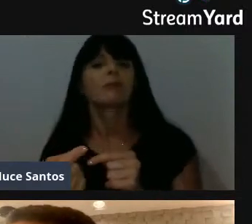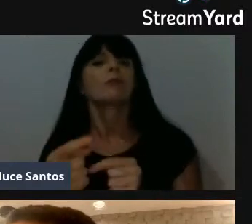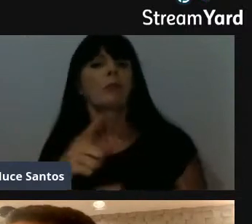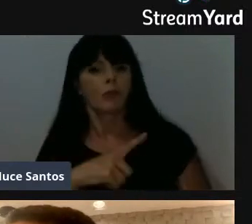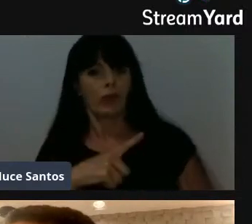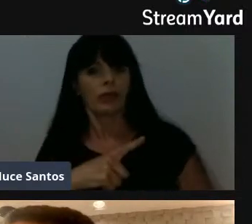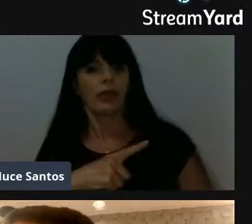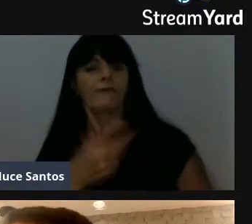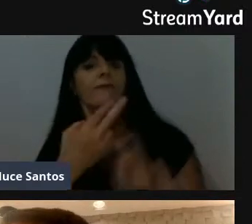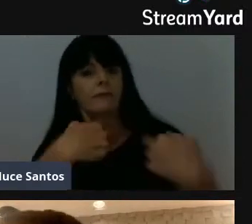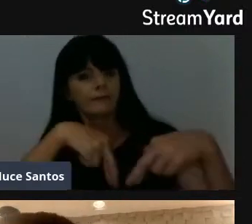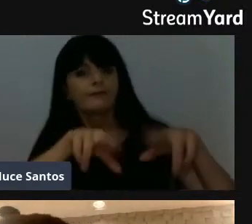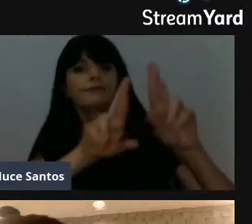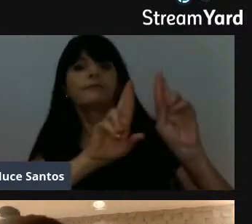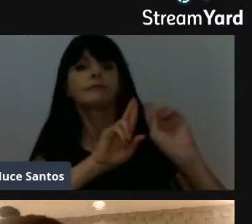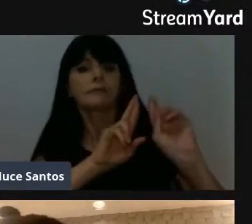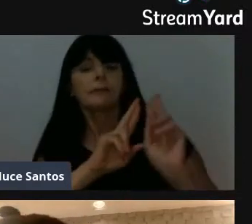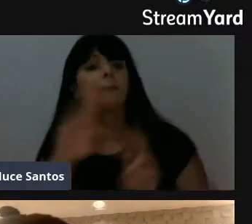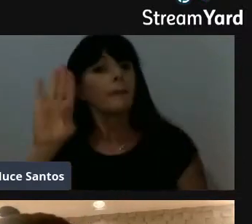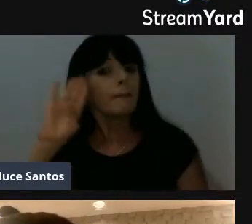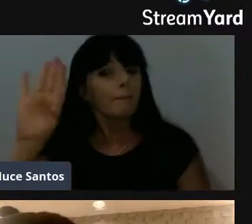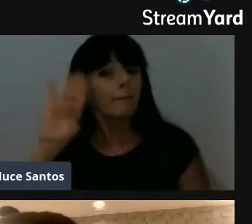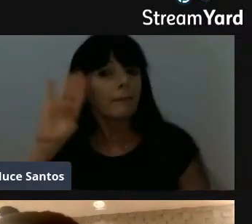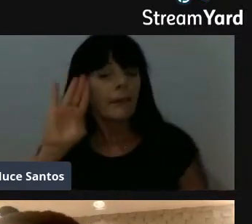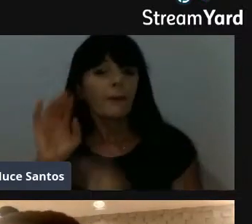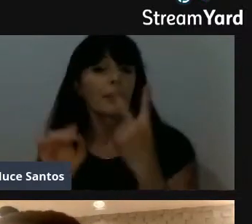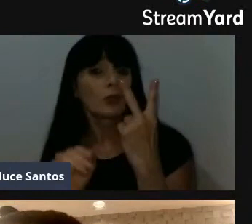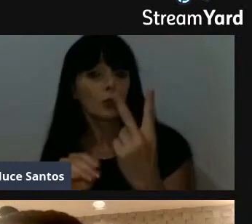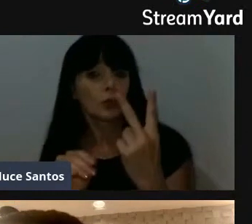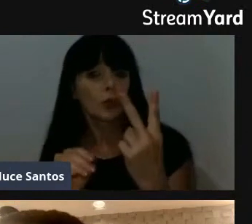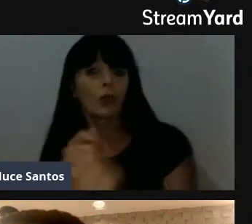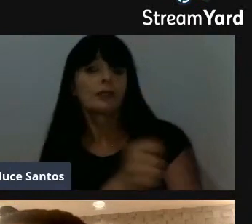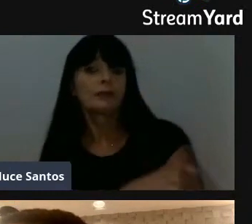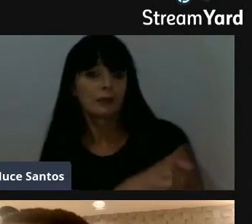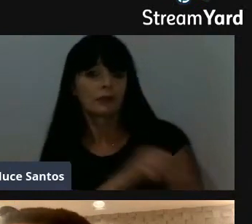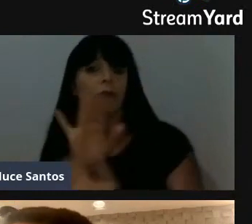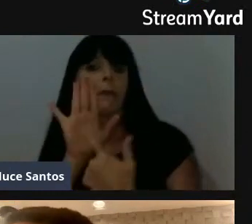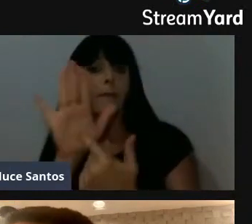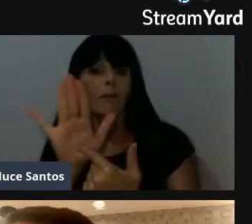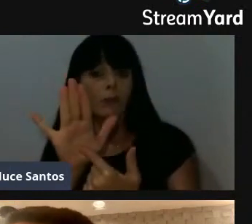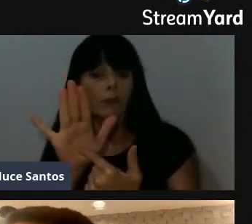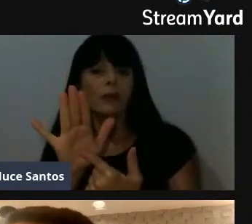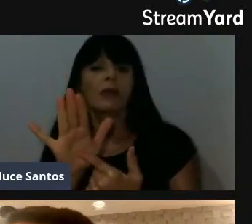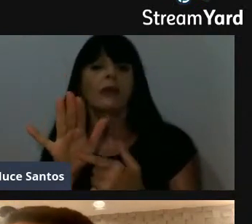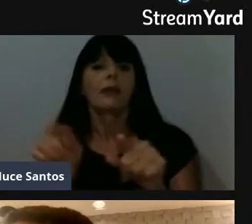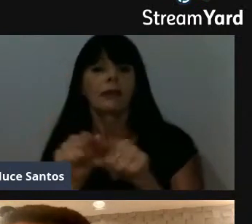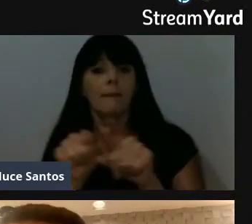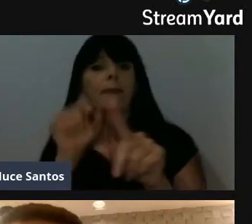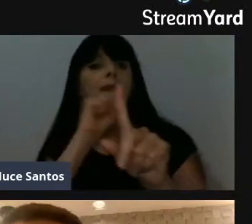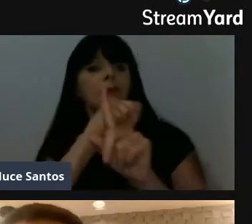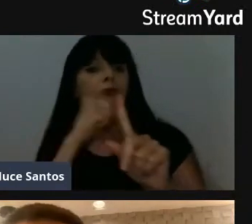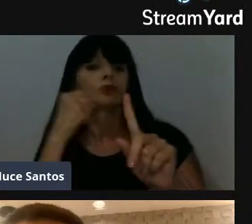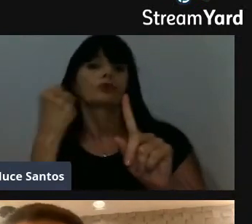e principalmente no caso desses dois, um comprometimento social.